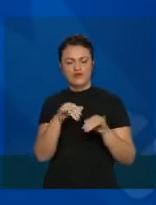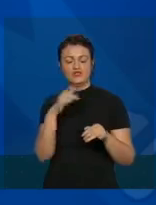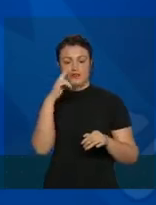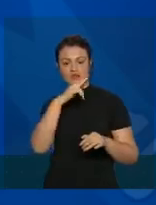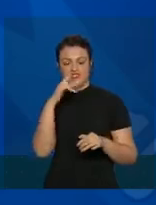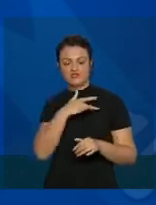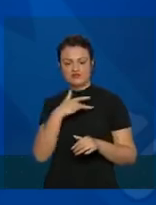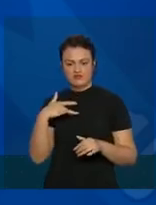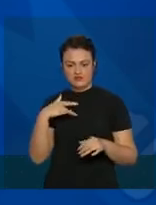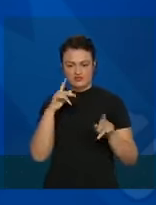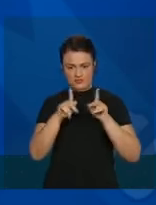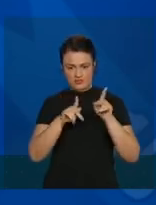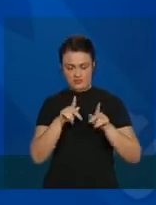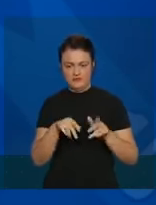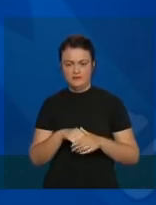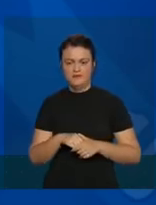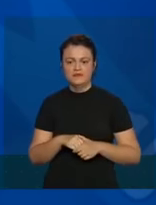pública.